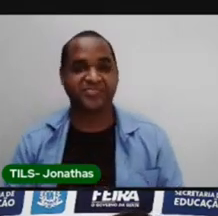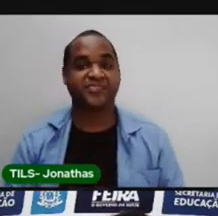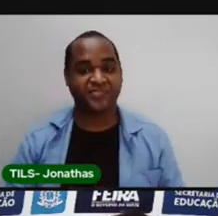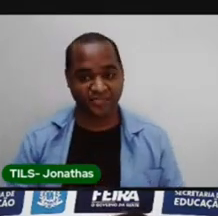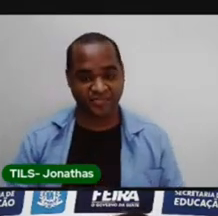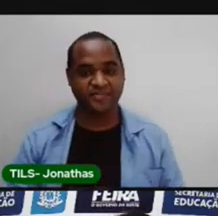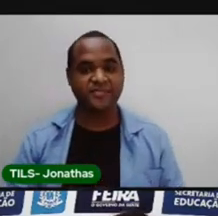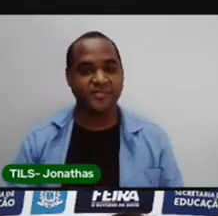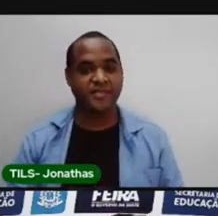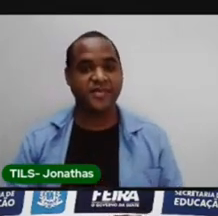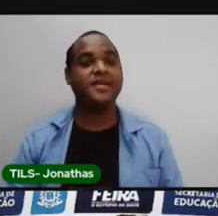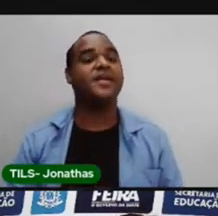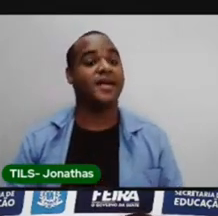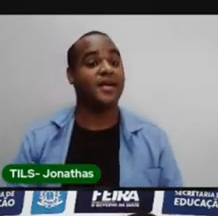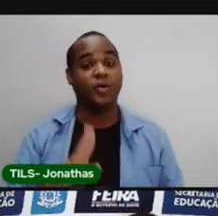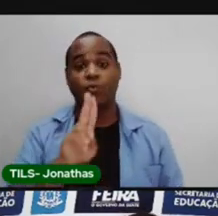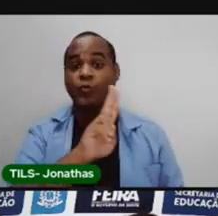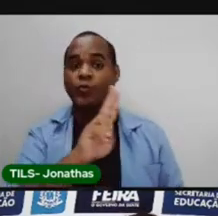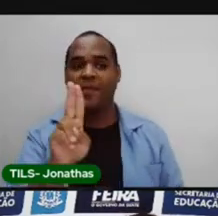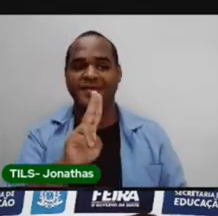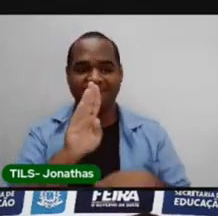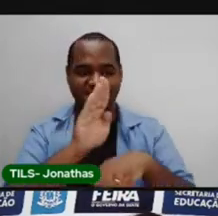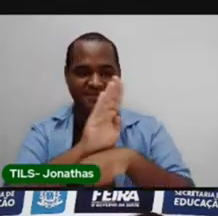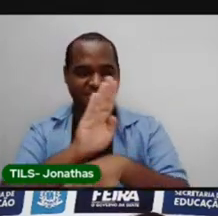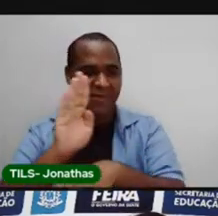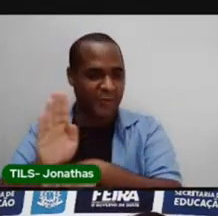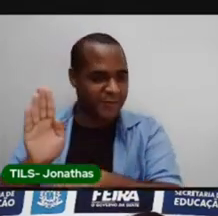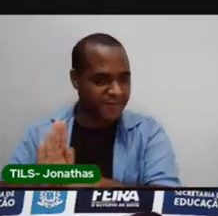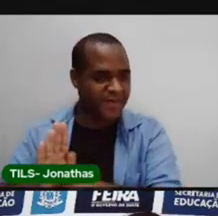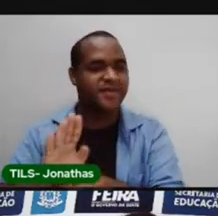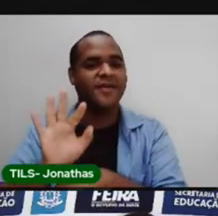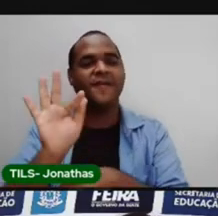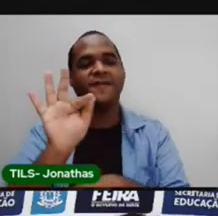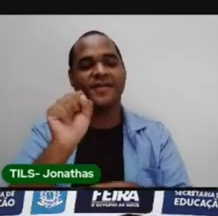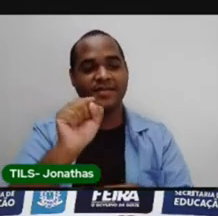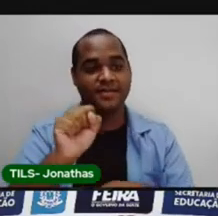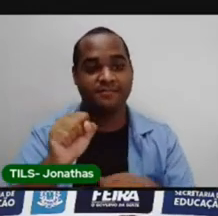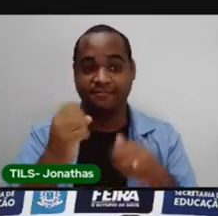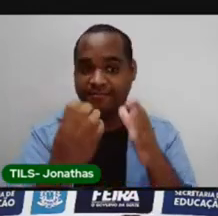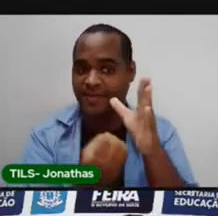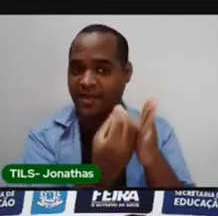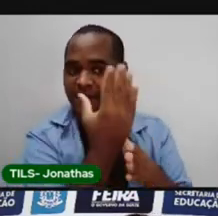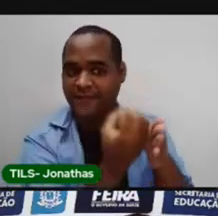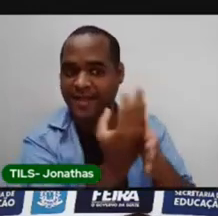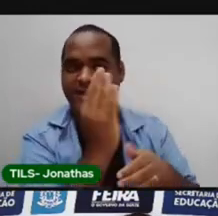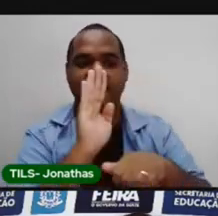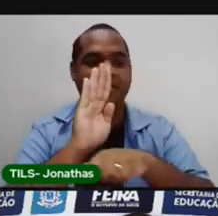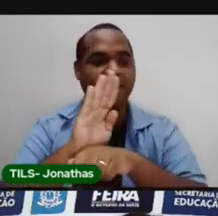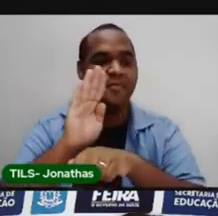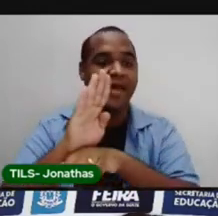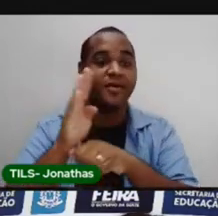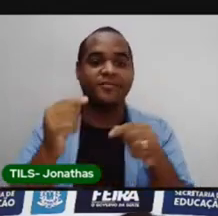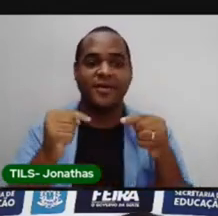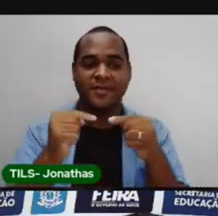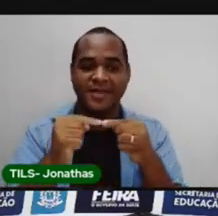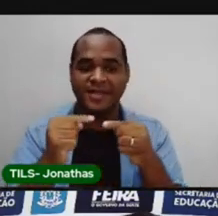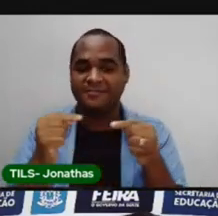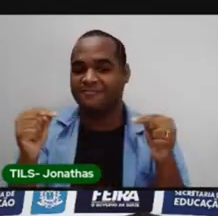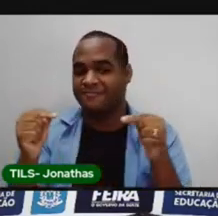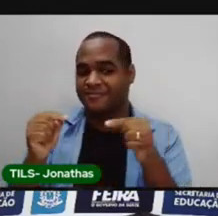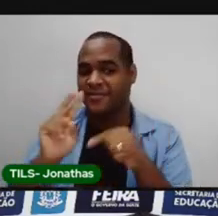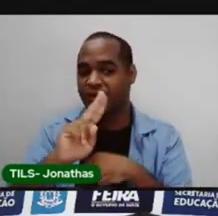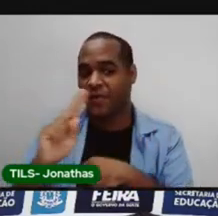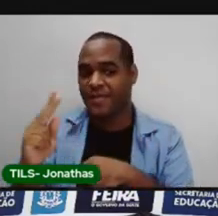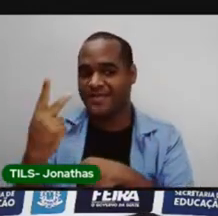O nome dos bairros de filha. A origem do bairro tem muito a ver